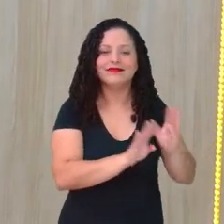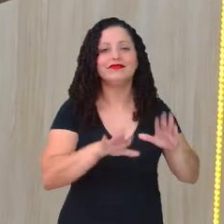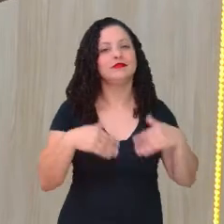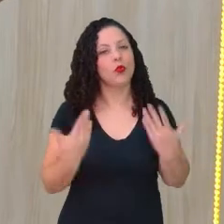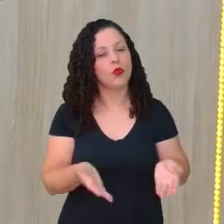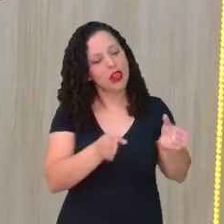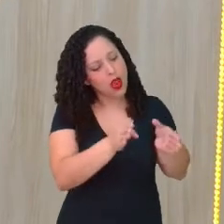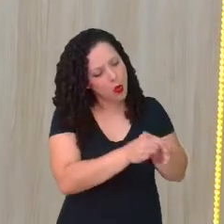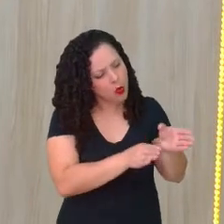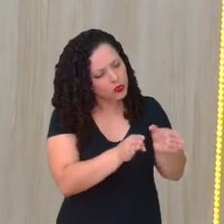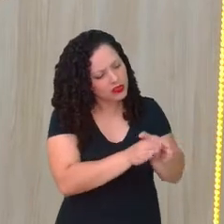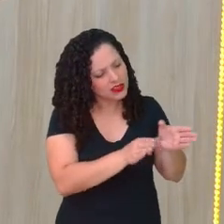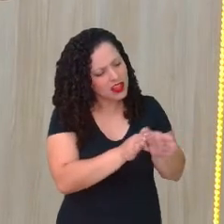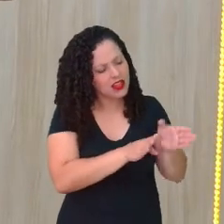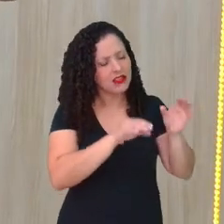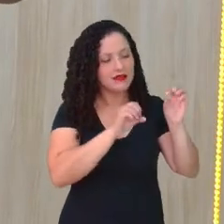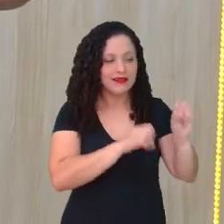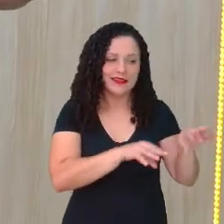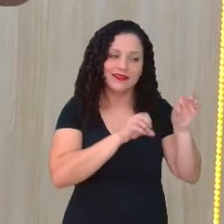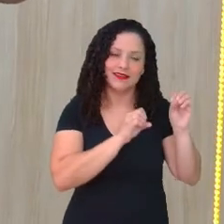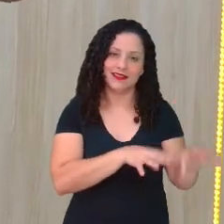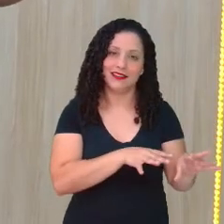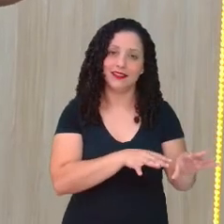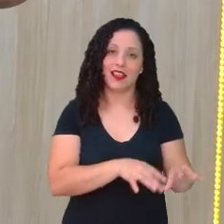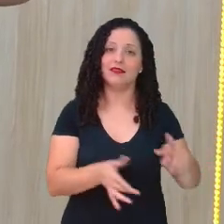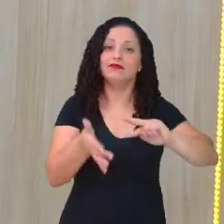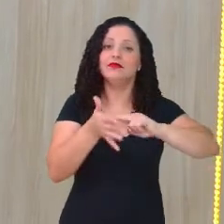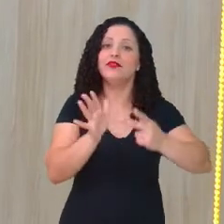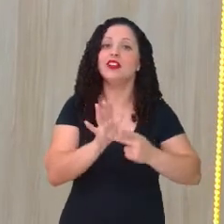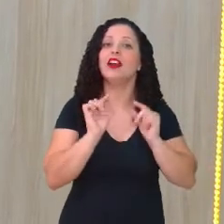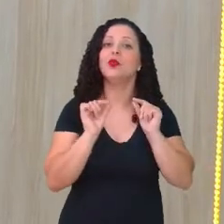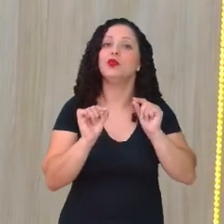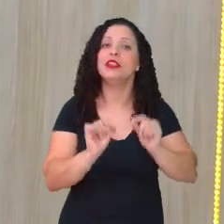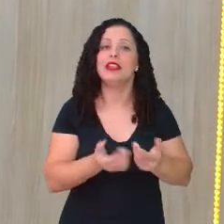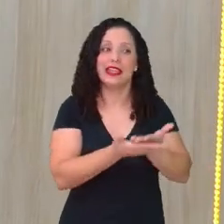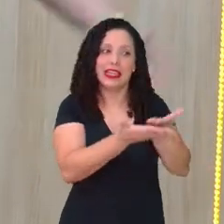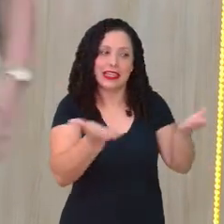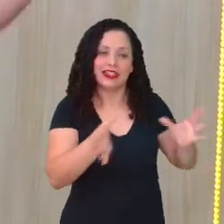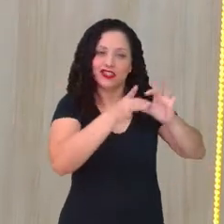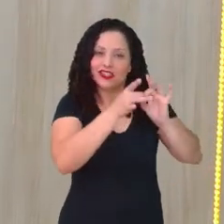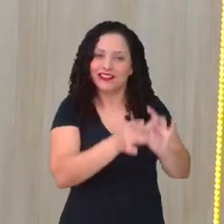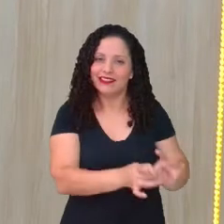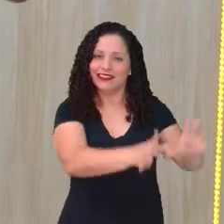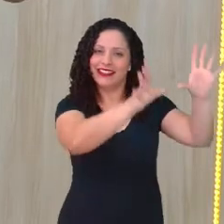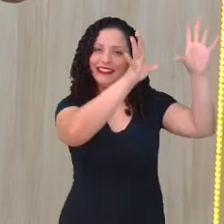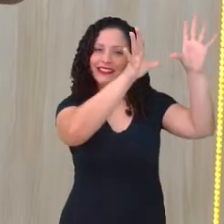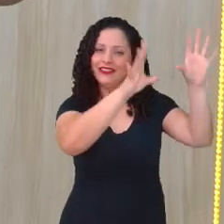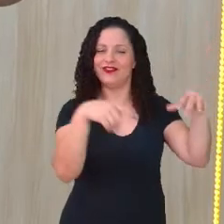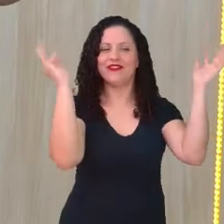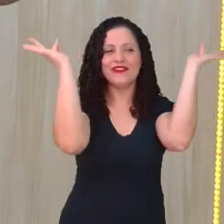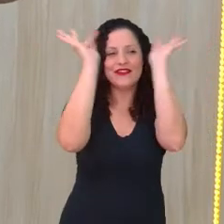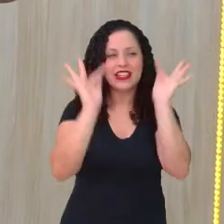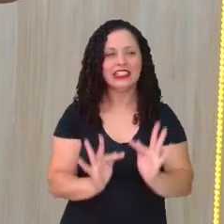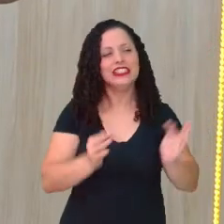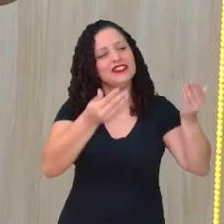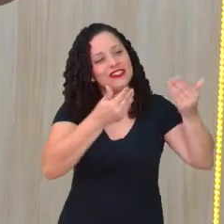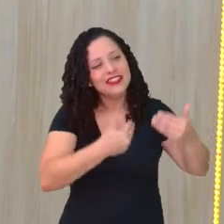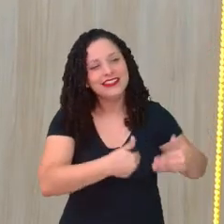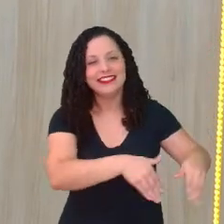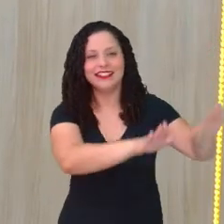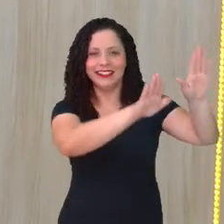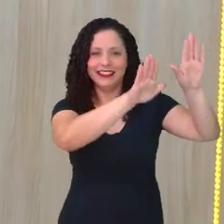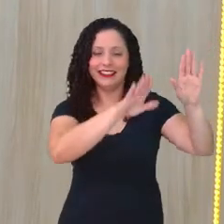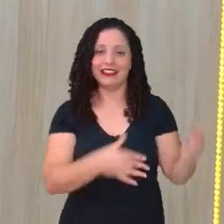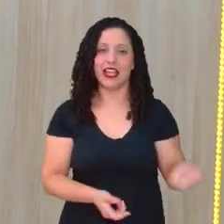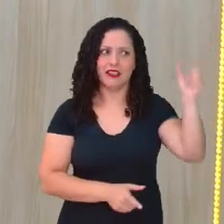aconselha, quando a gente educa, a gente educa para eles voarem, serem felizes, não é? E serem